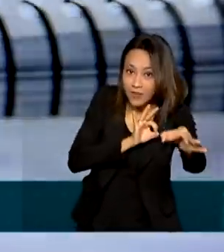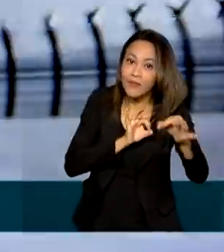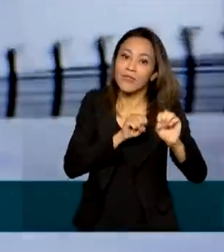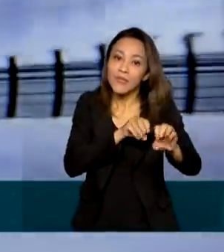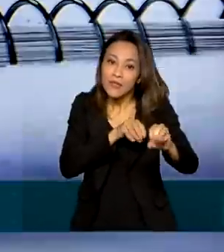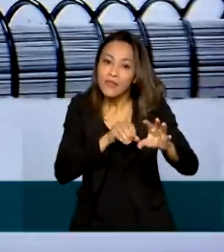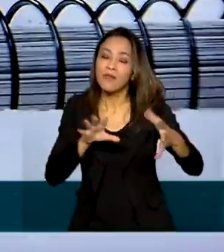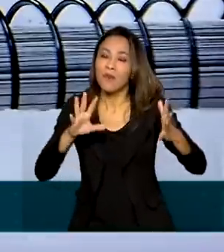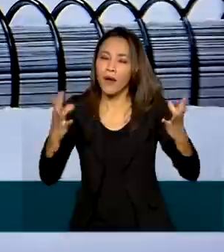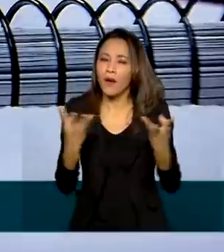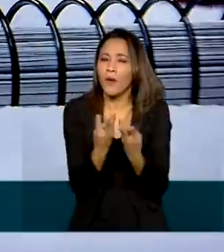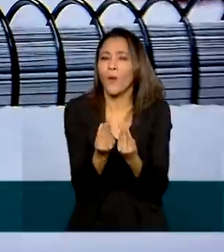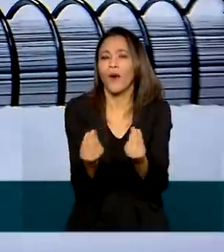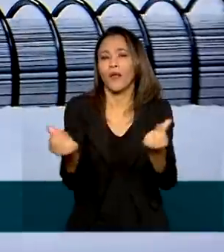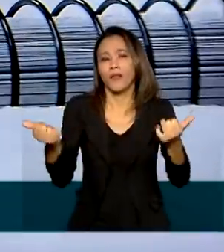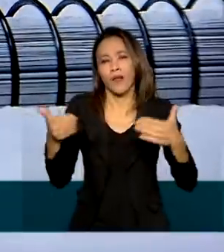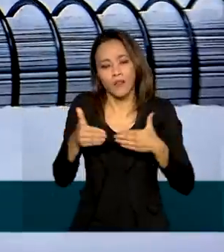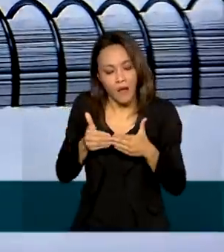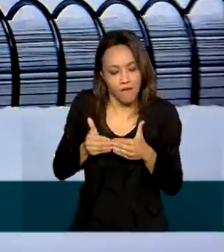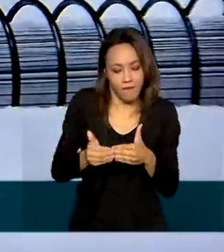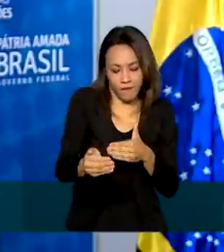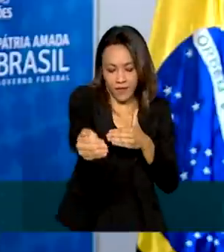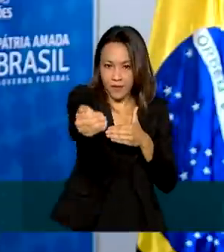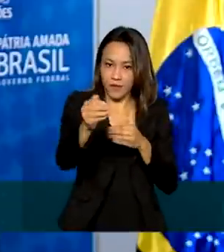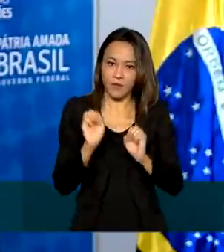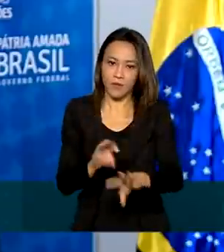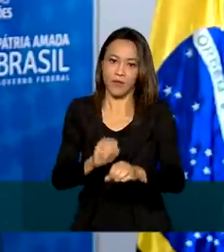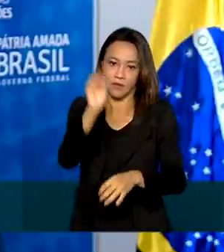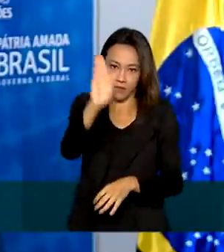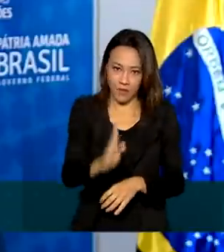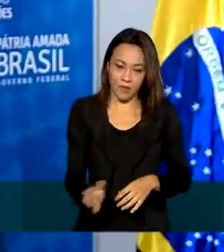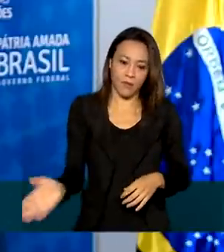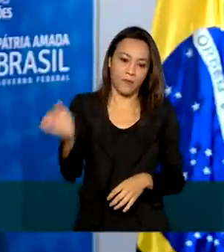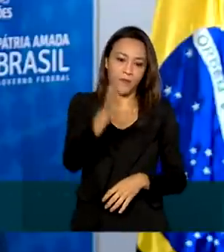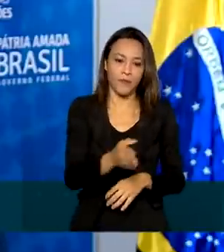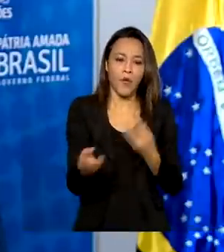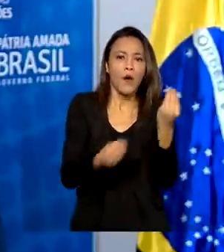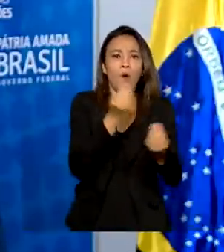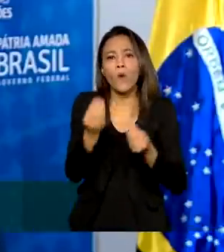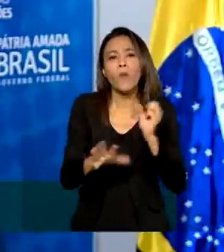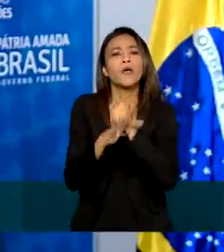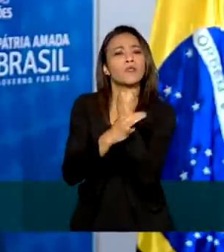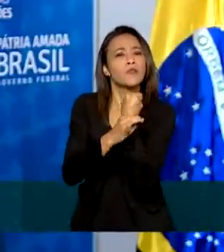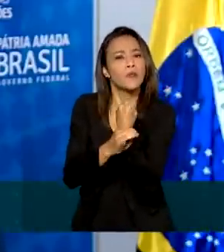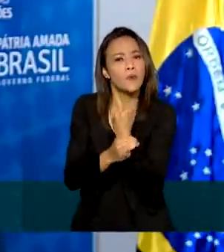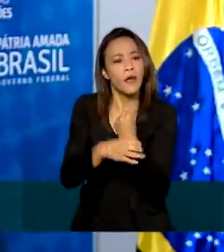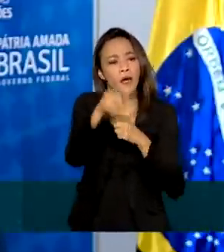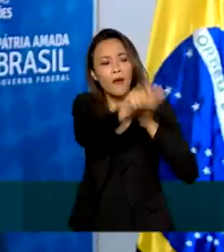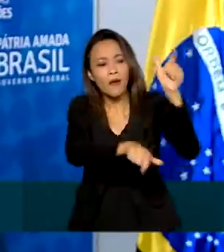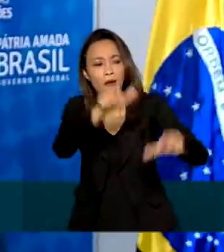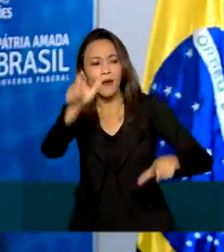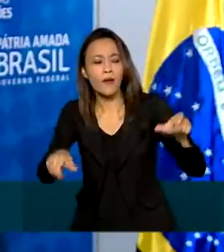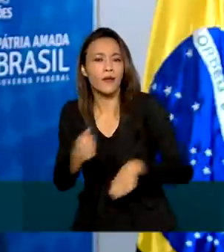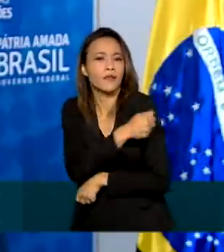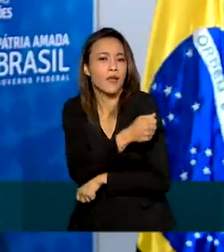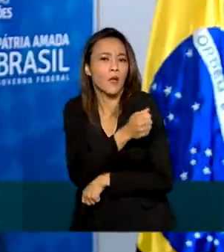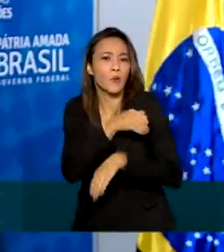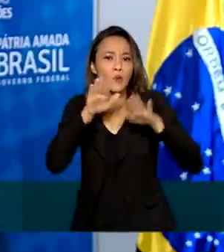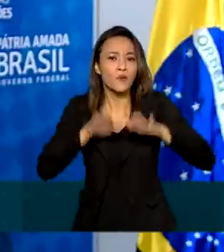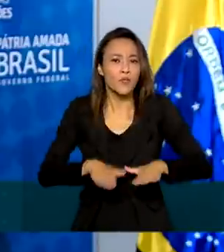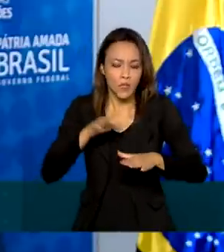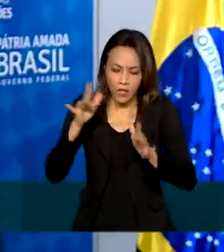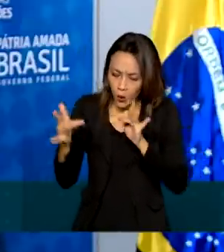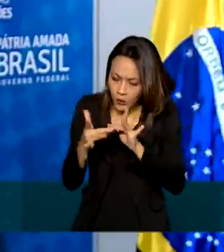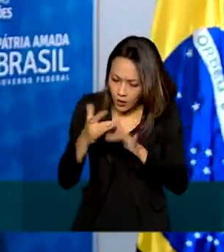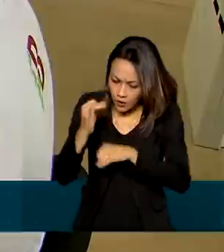avanço na qualidade e equidade da educação brasileira. Como garantir que esse aluno permaneça assistindo às aulas? Como garantir que esse aluno fique conectado?